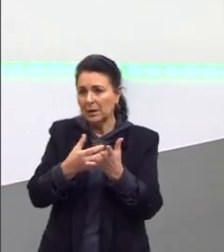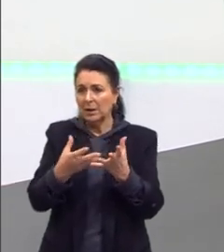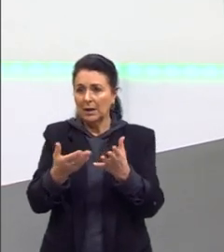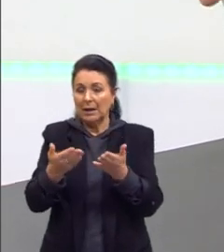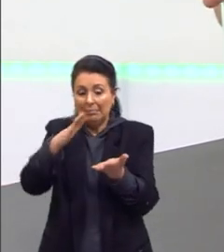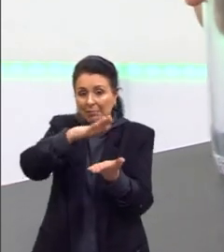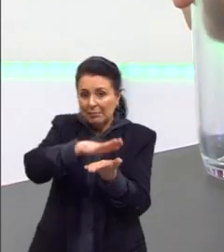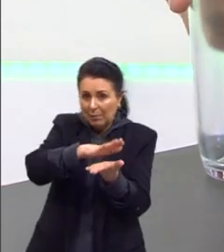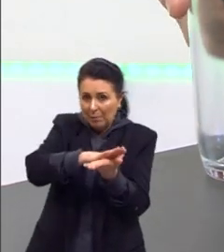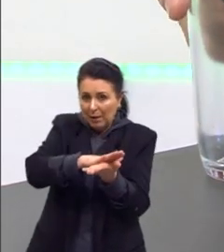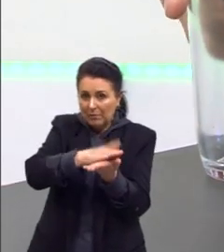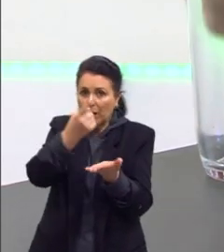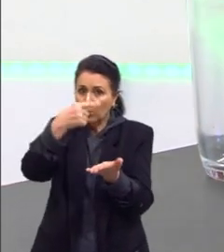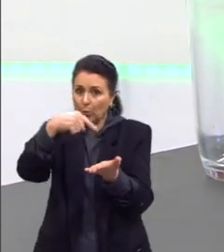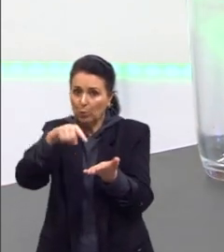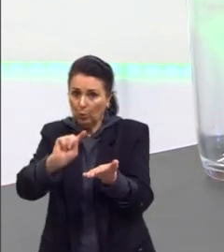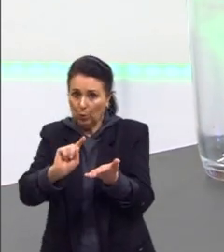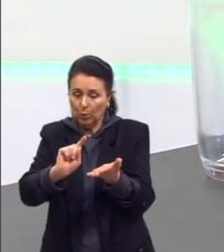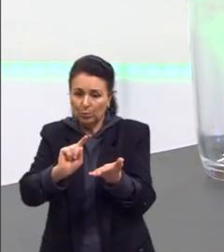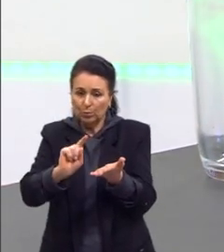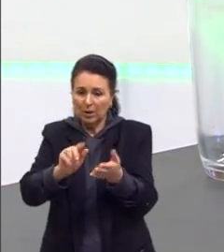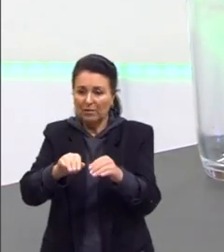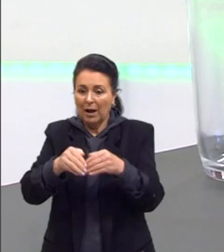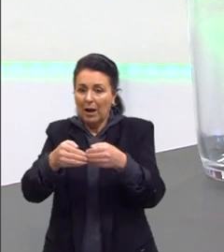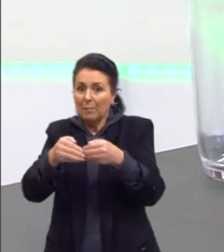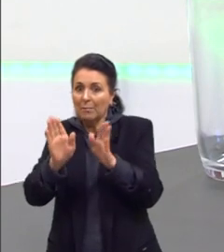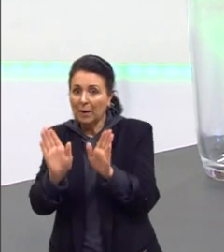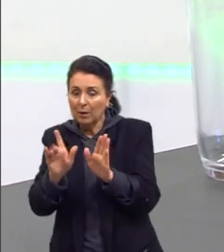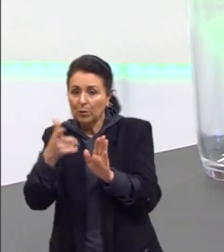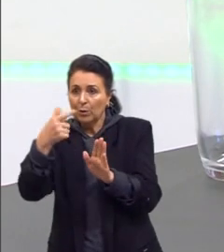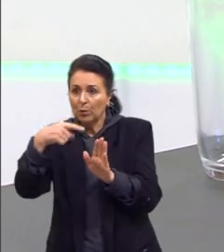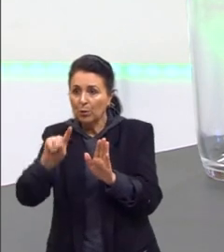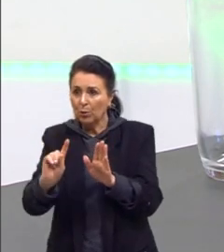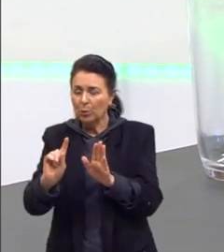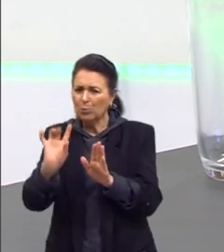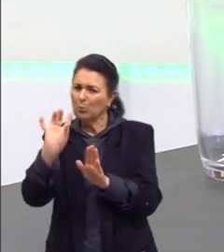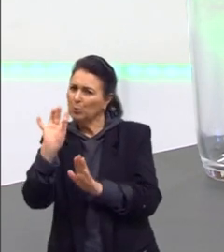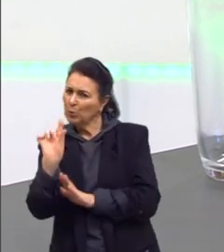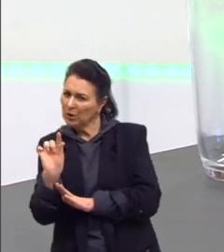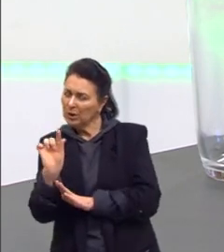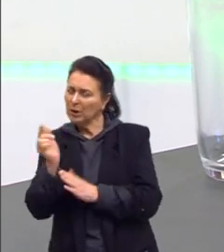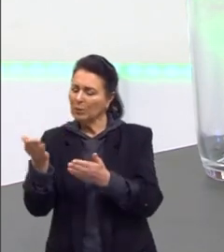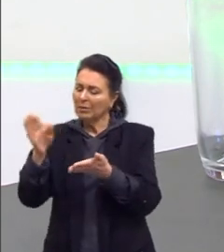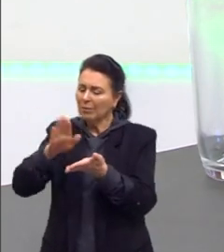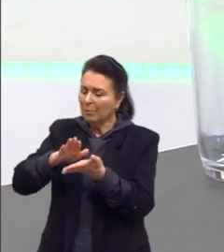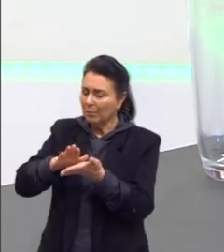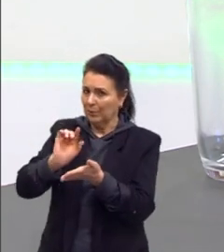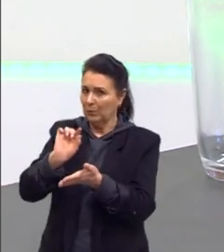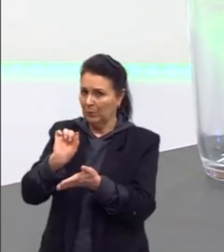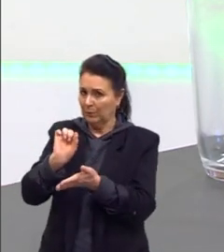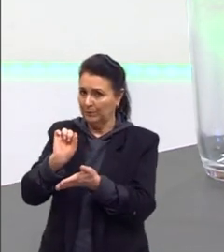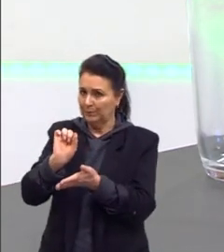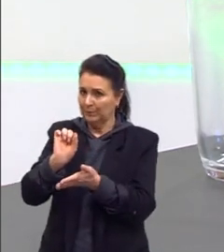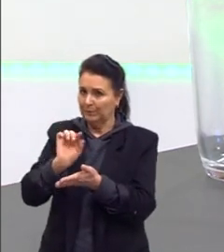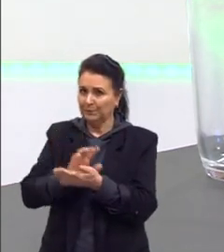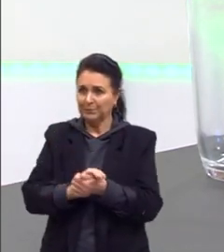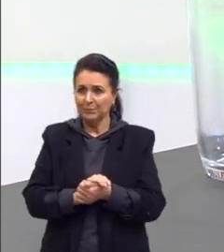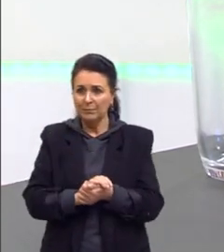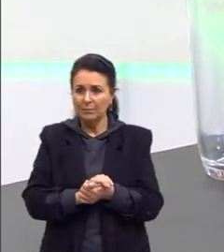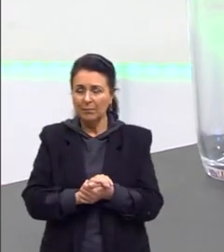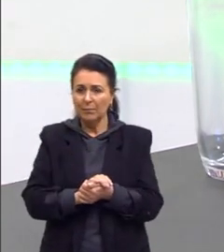bem, outro frasco, ele deixava aberto, e outro frasco, ele deixava entrando um arzinho, assim, sabe? Tipo, um gás por cima.